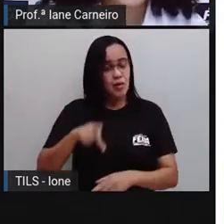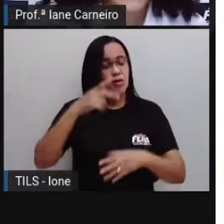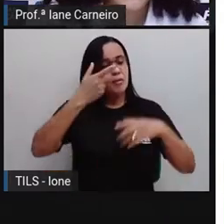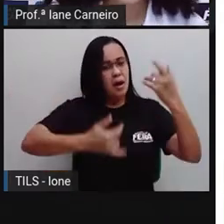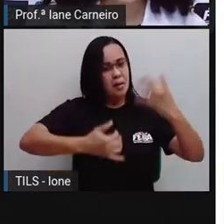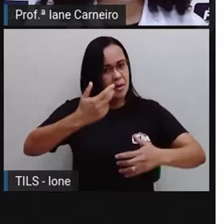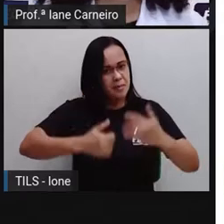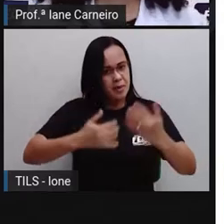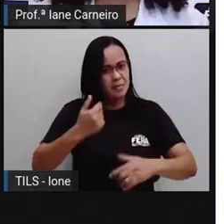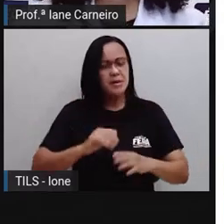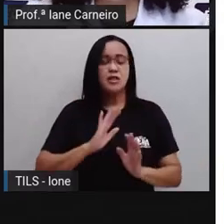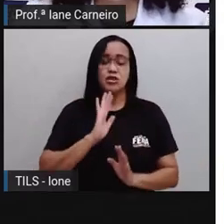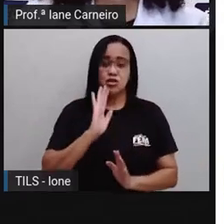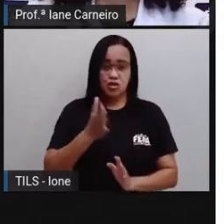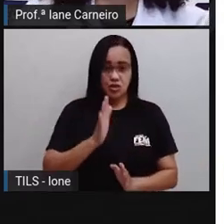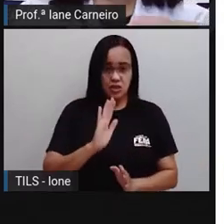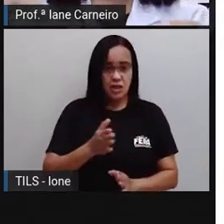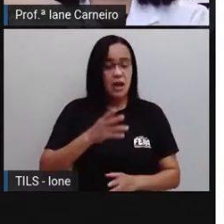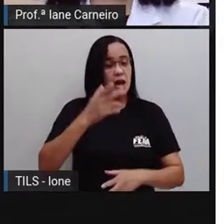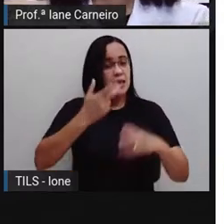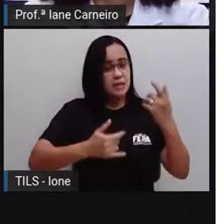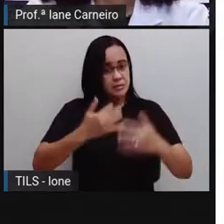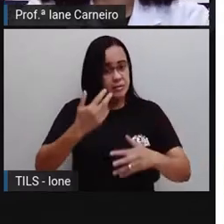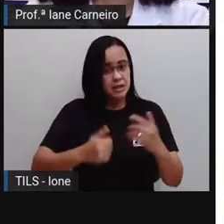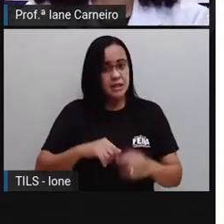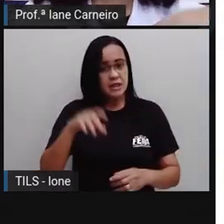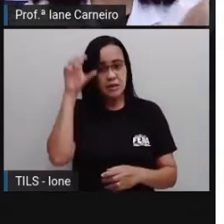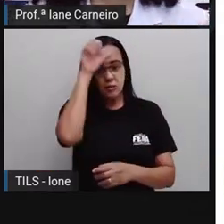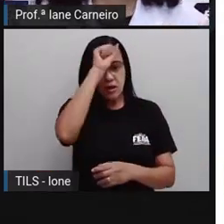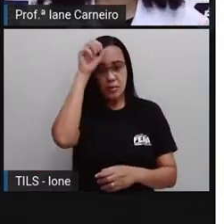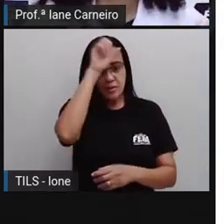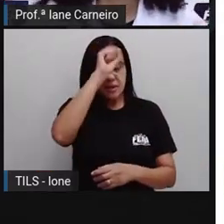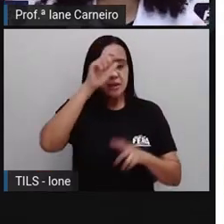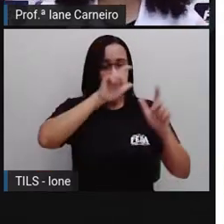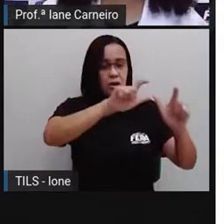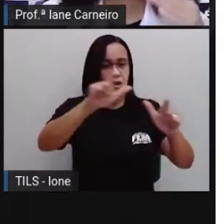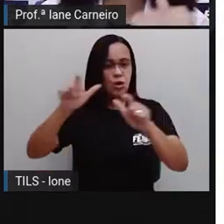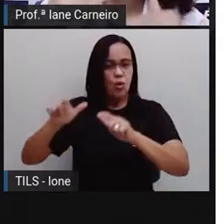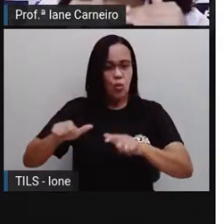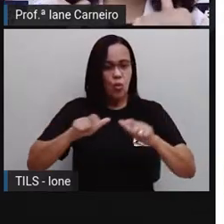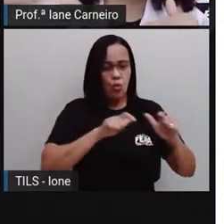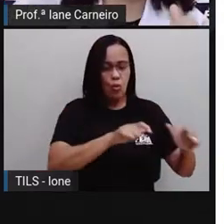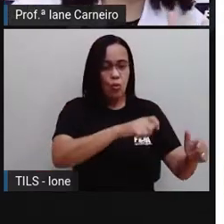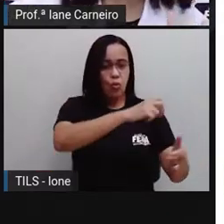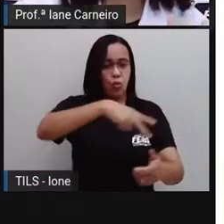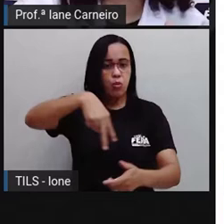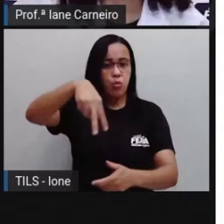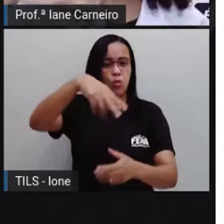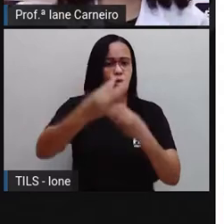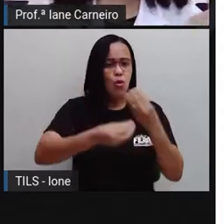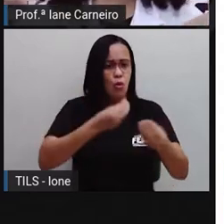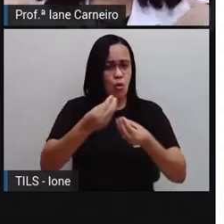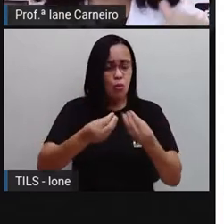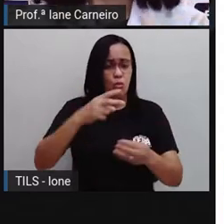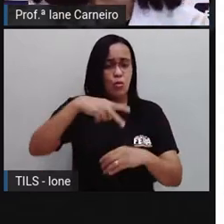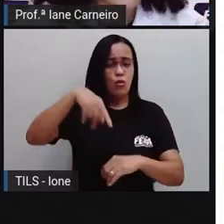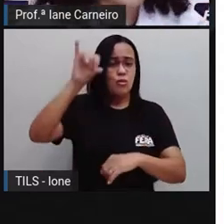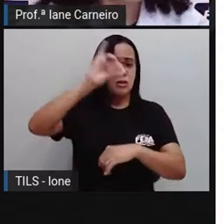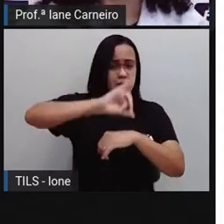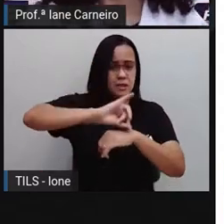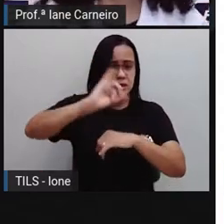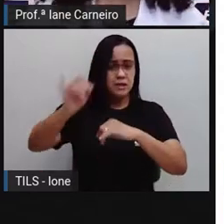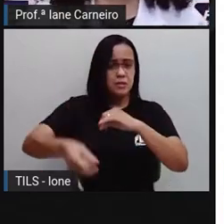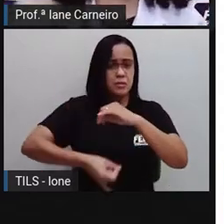lateralidade, Sobre a gente aprender a se localizar espacialmente aí, saber o que está em cima, o que está